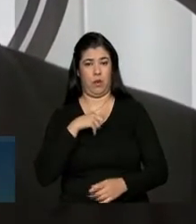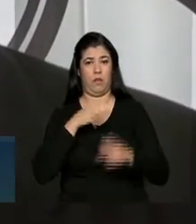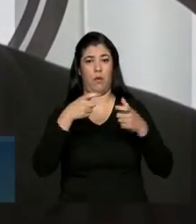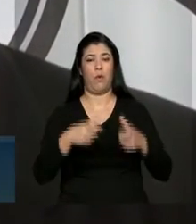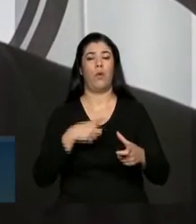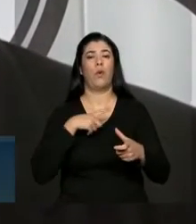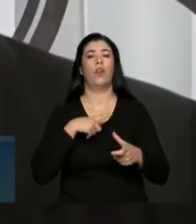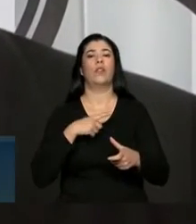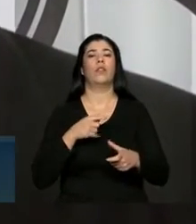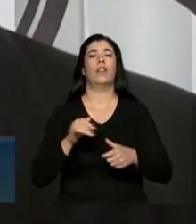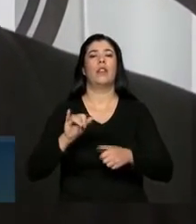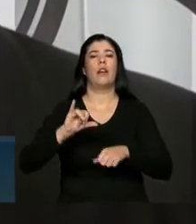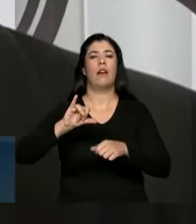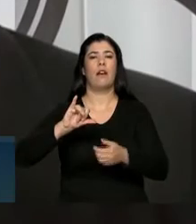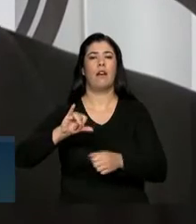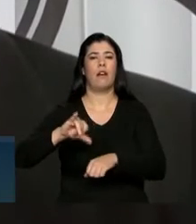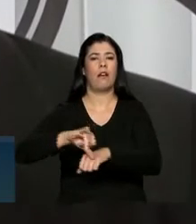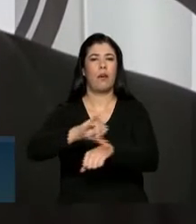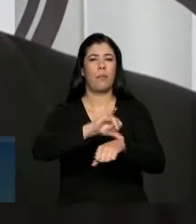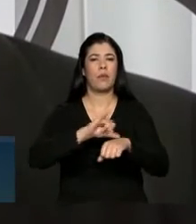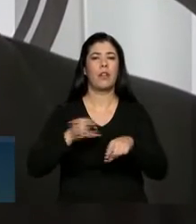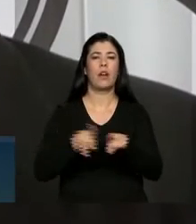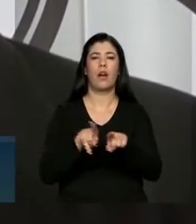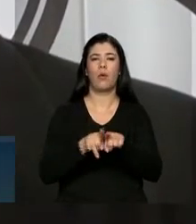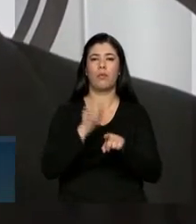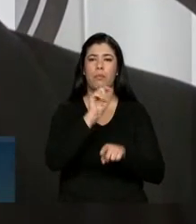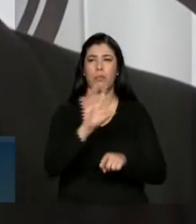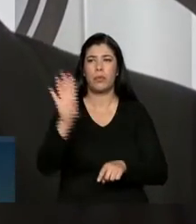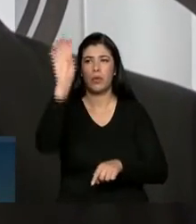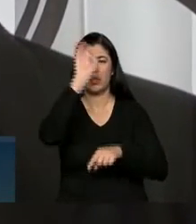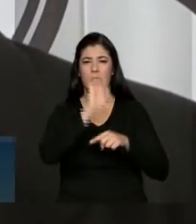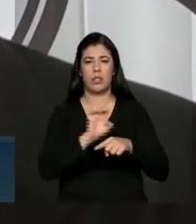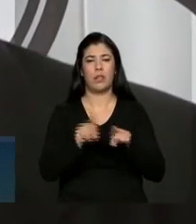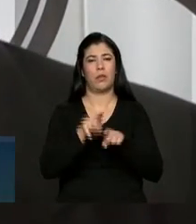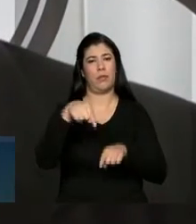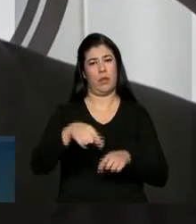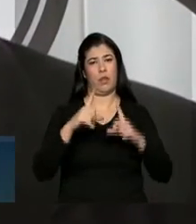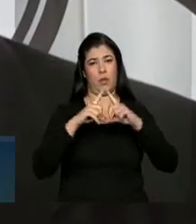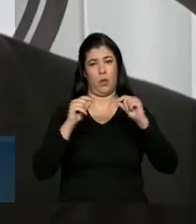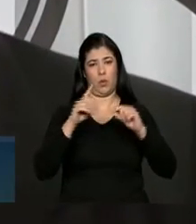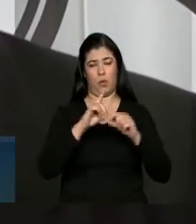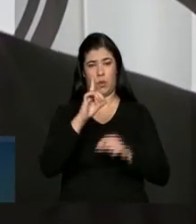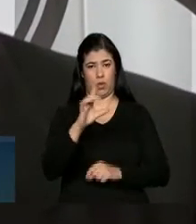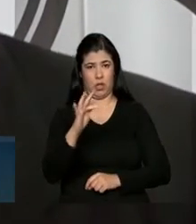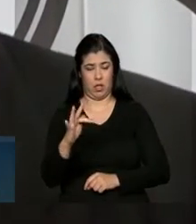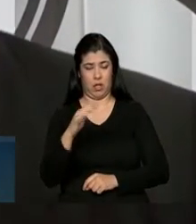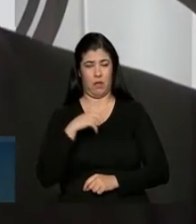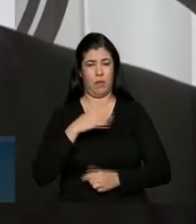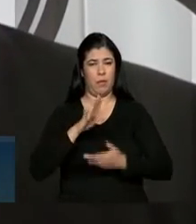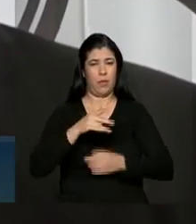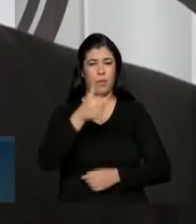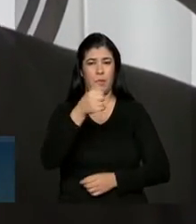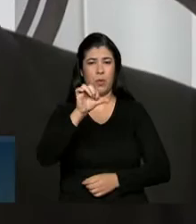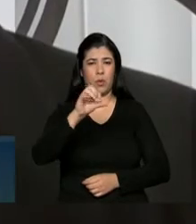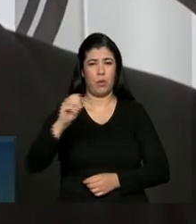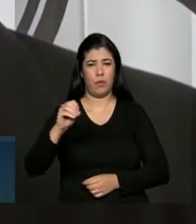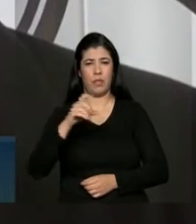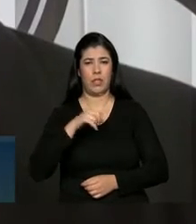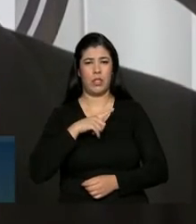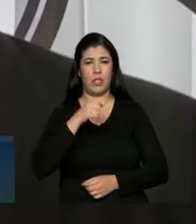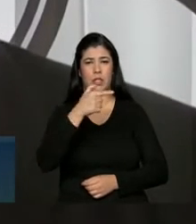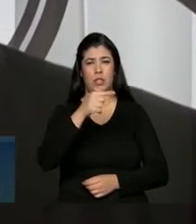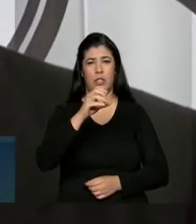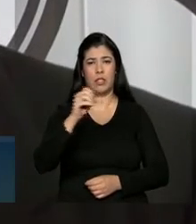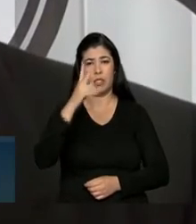dos estados e no Distrito Federal. Para se ter uma ideia, por volta dos anos 90 do século passado, havia cerca de